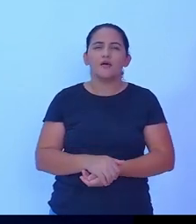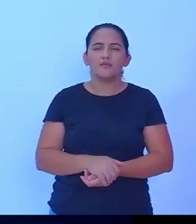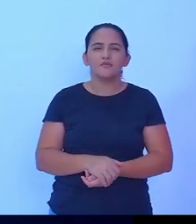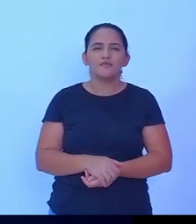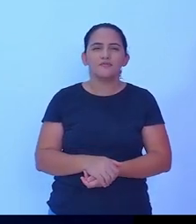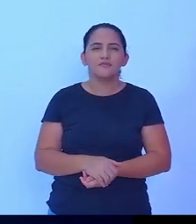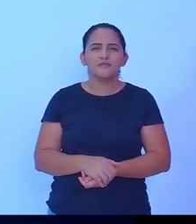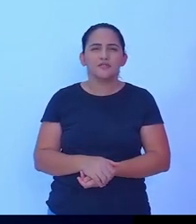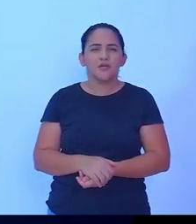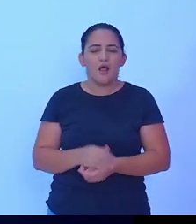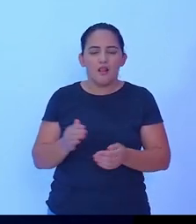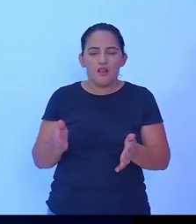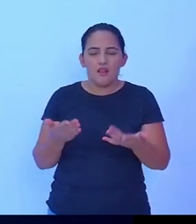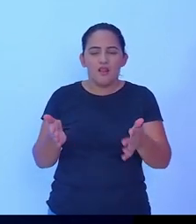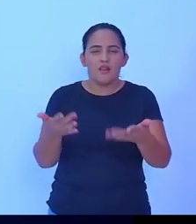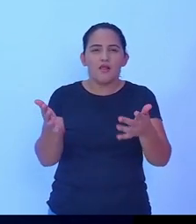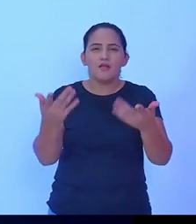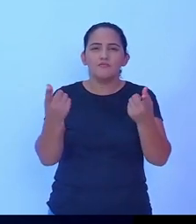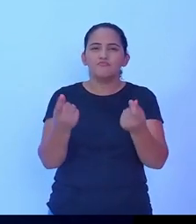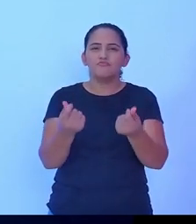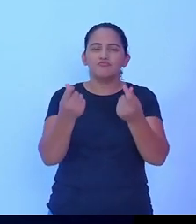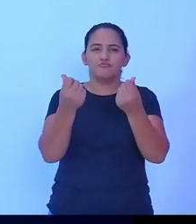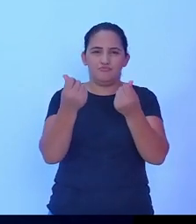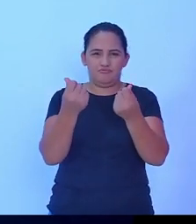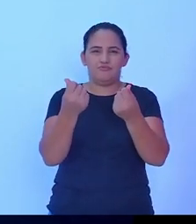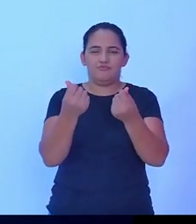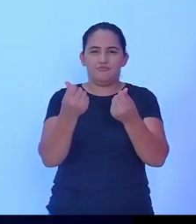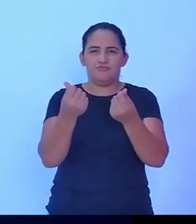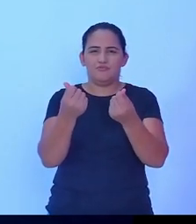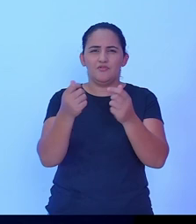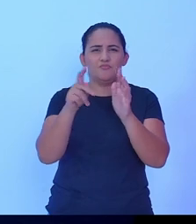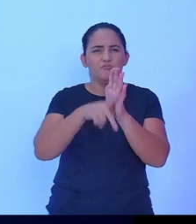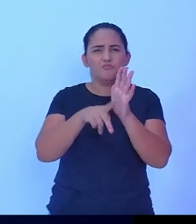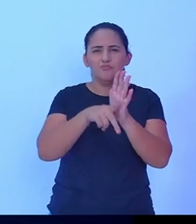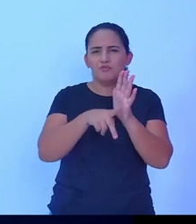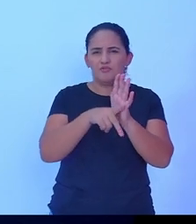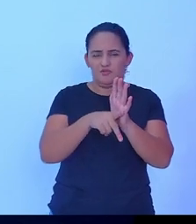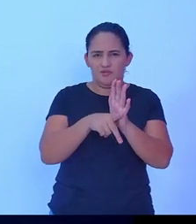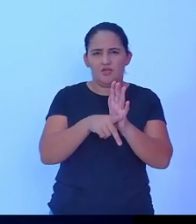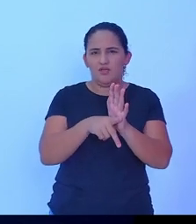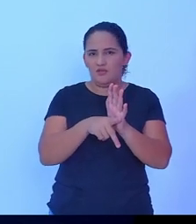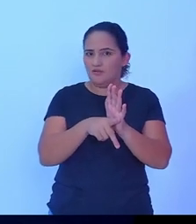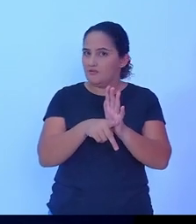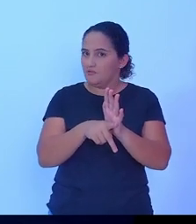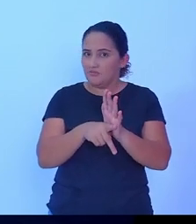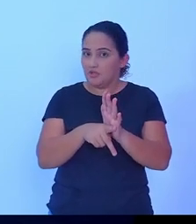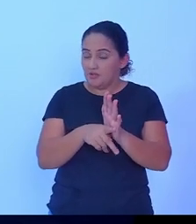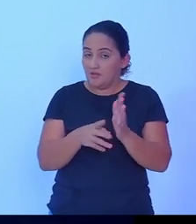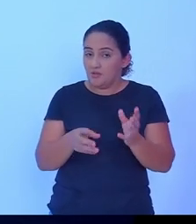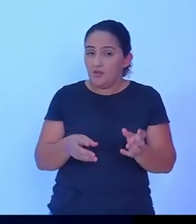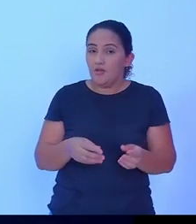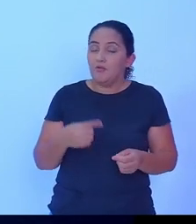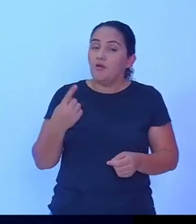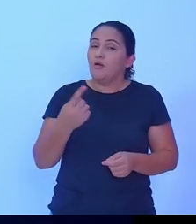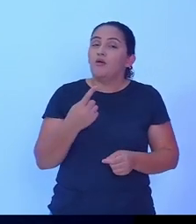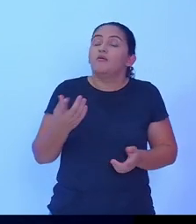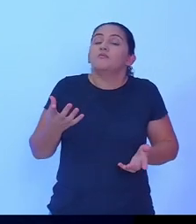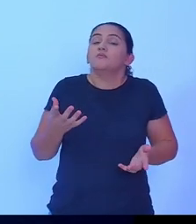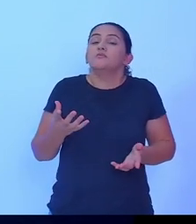implementar todo esse projeto que a gente não tem como resolver tudo mas temos que também está